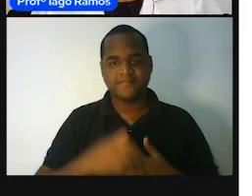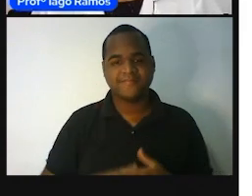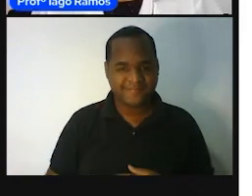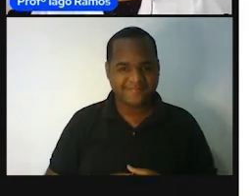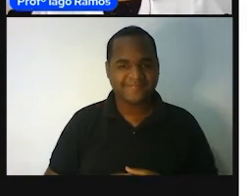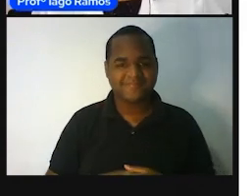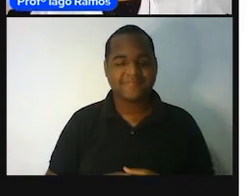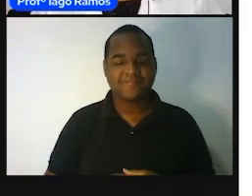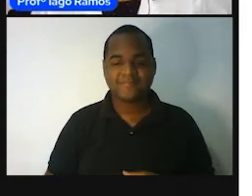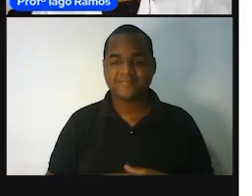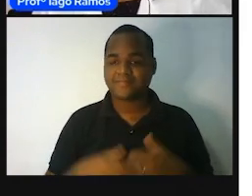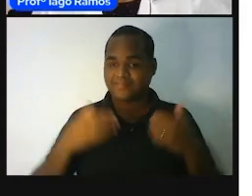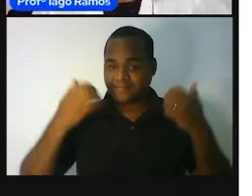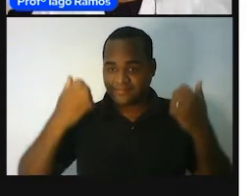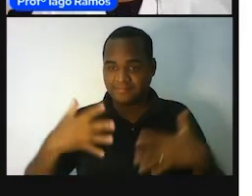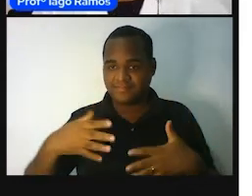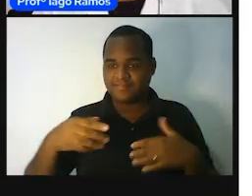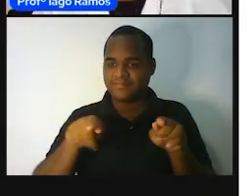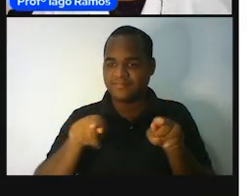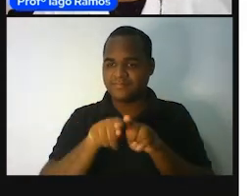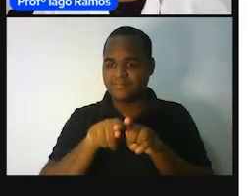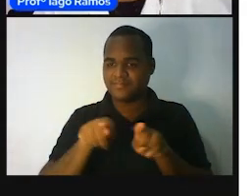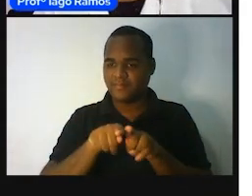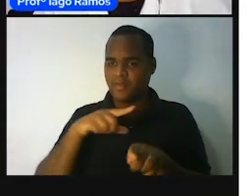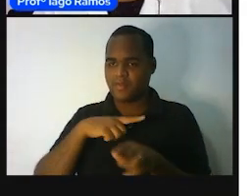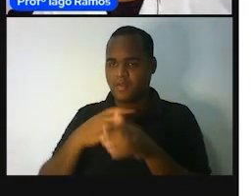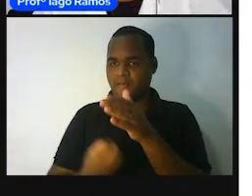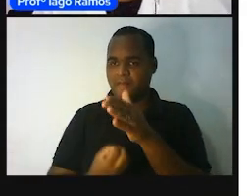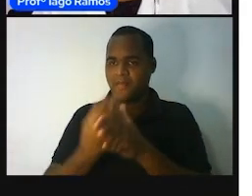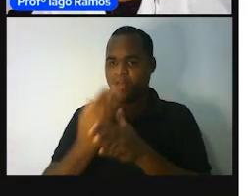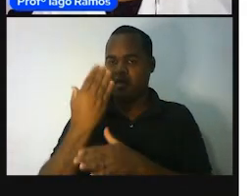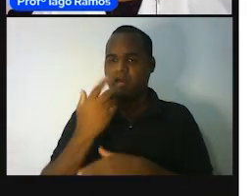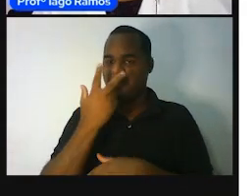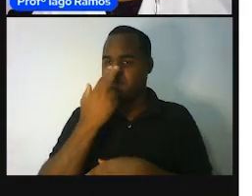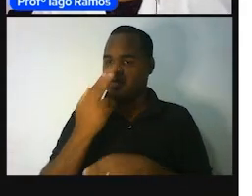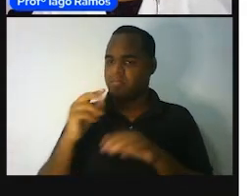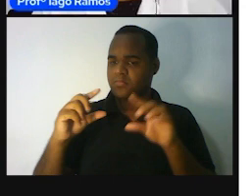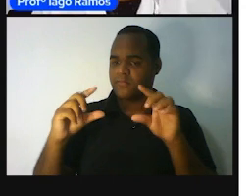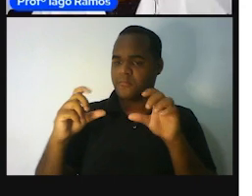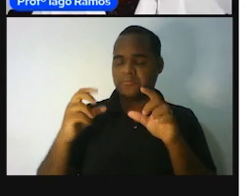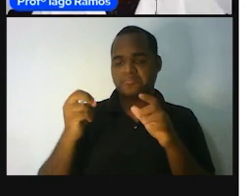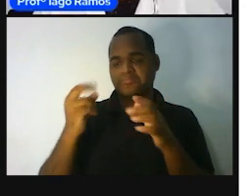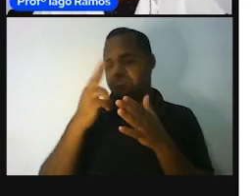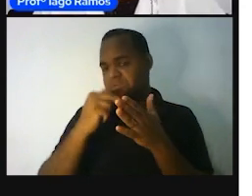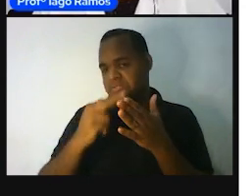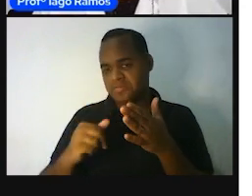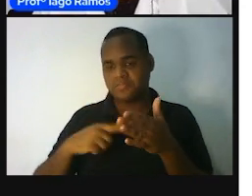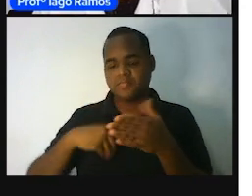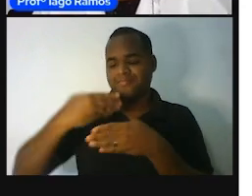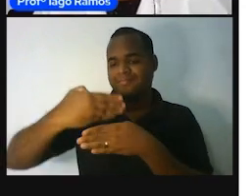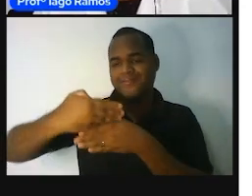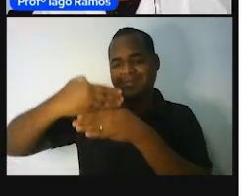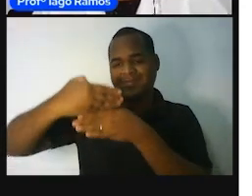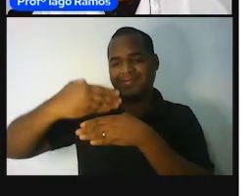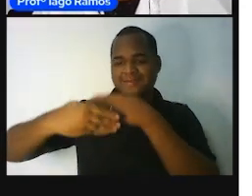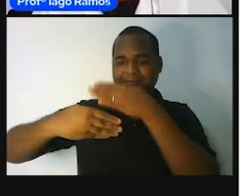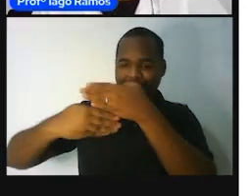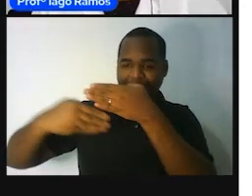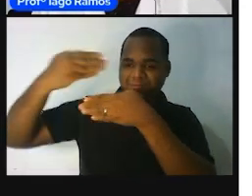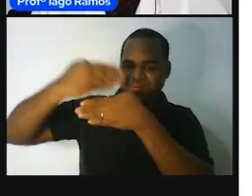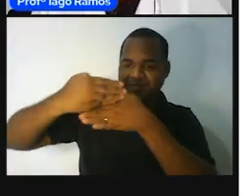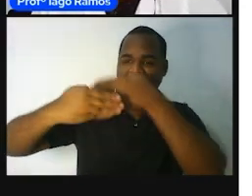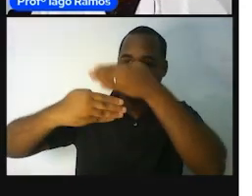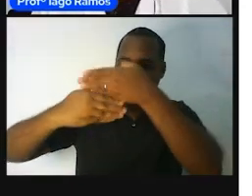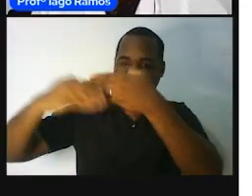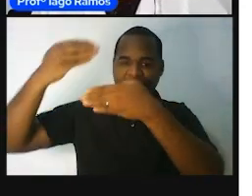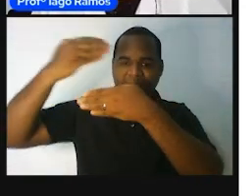Bom, então, a parada também é para você, um... figura, um desenho, um muro. Esse muro,